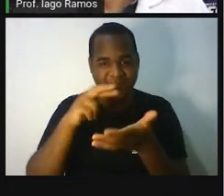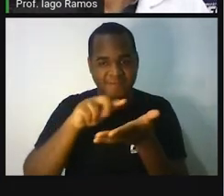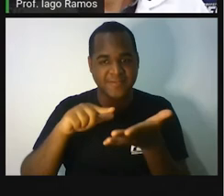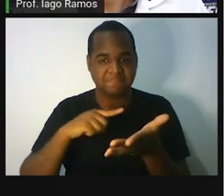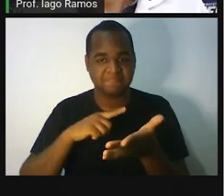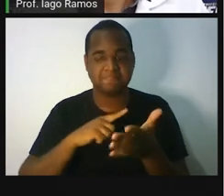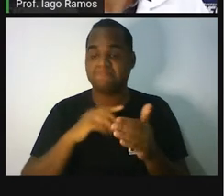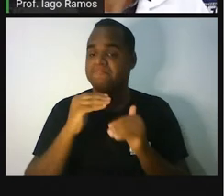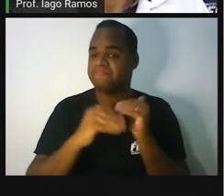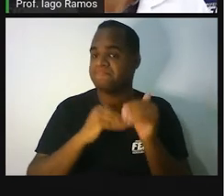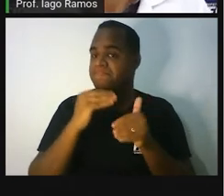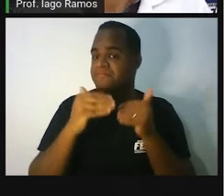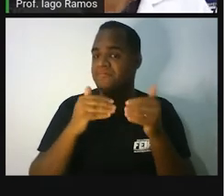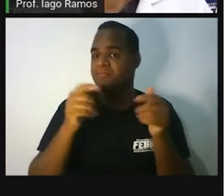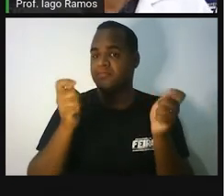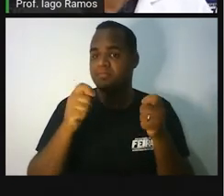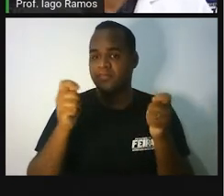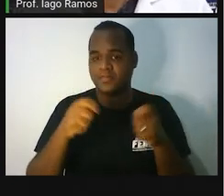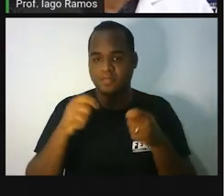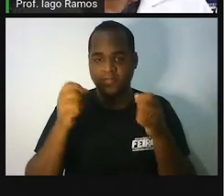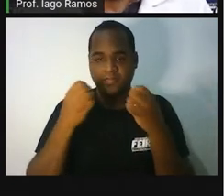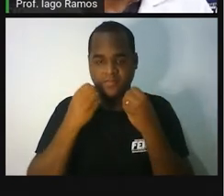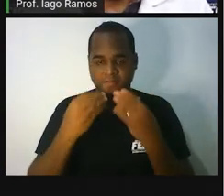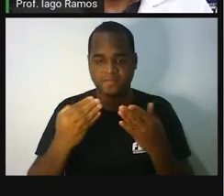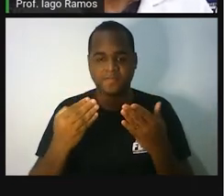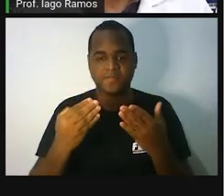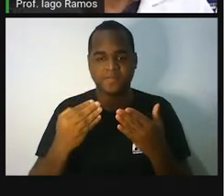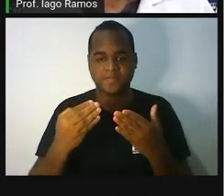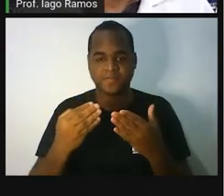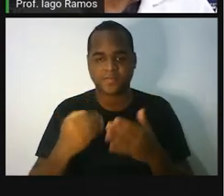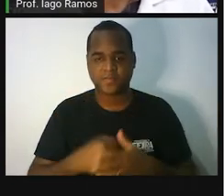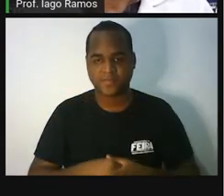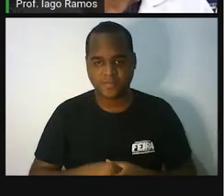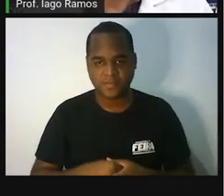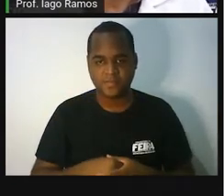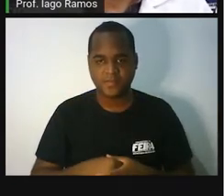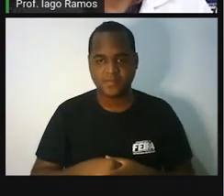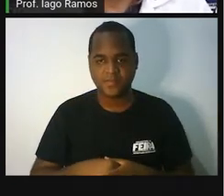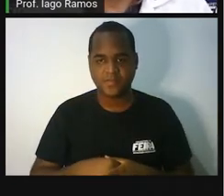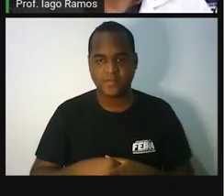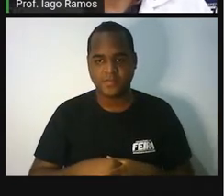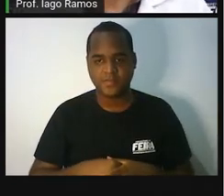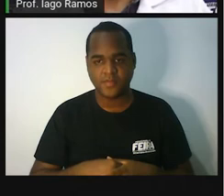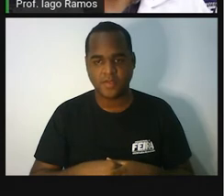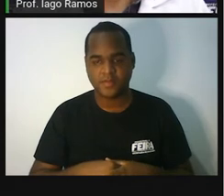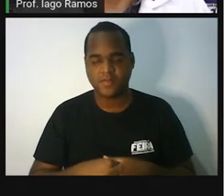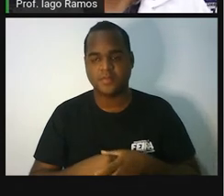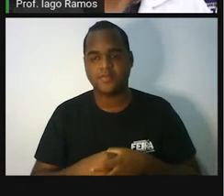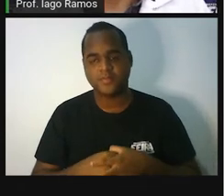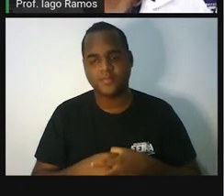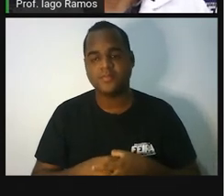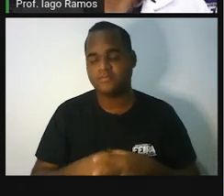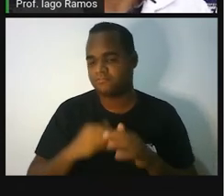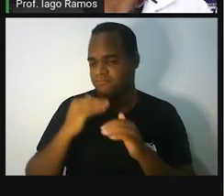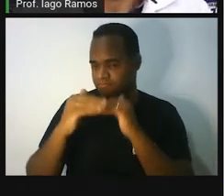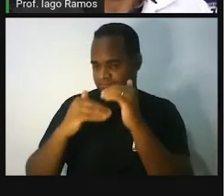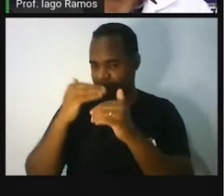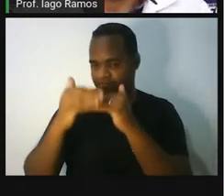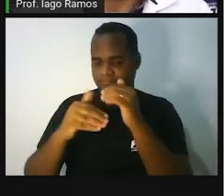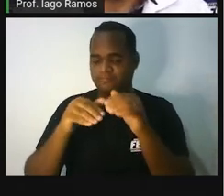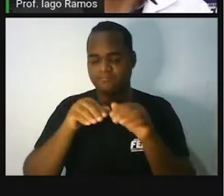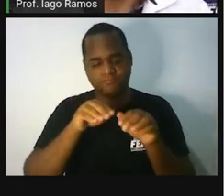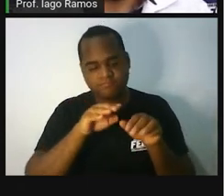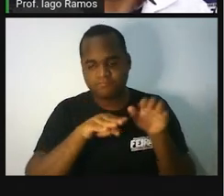Então, vamos avançando. Bom, e o que a gente tem aqui? Ó, siga os passos obedecendo a